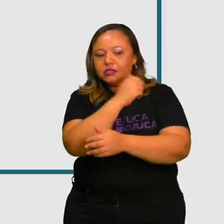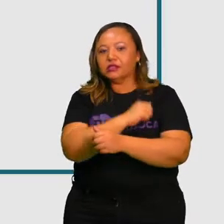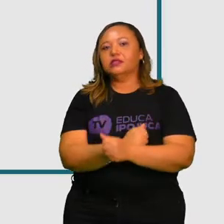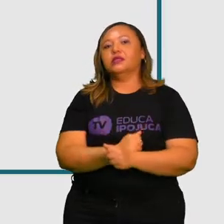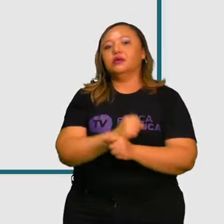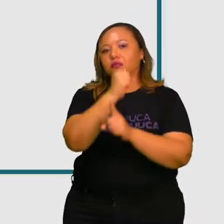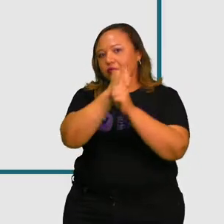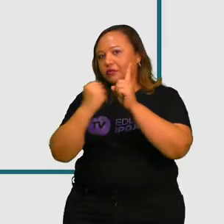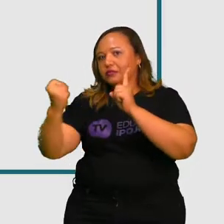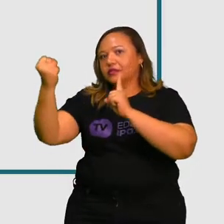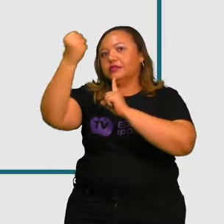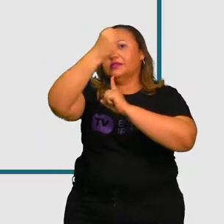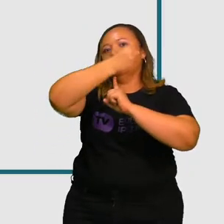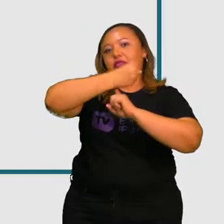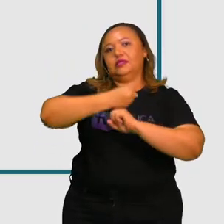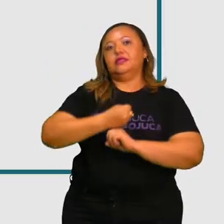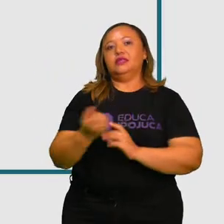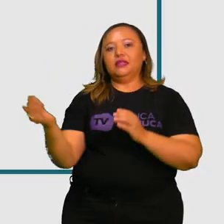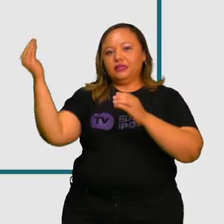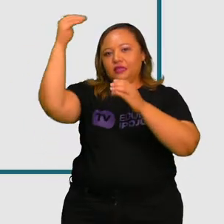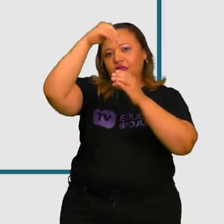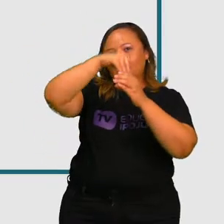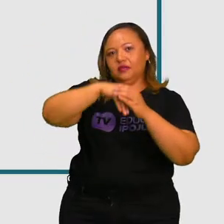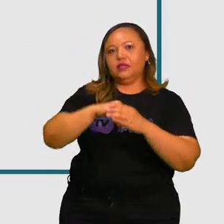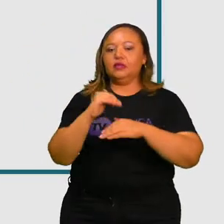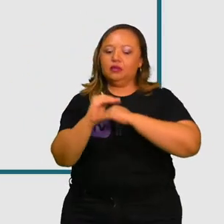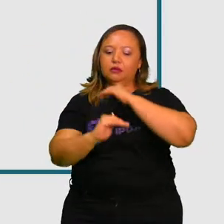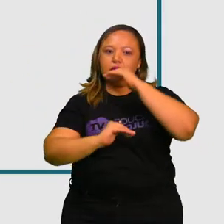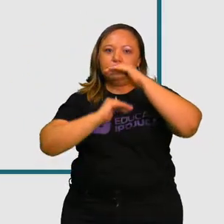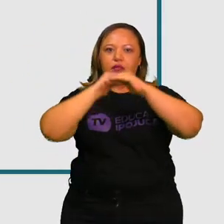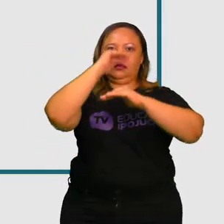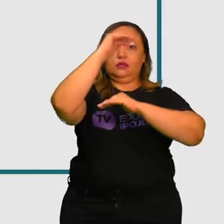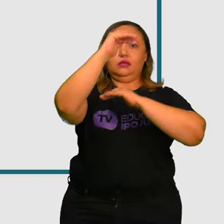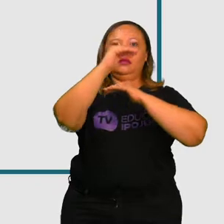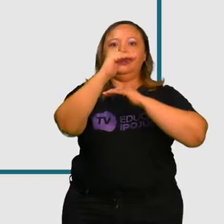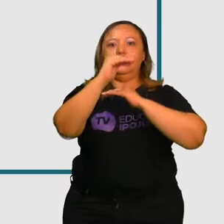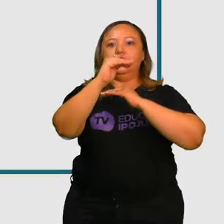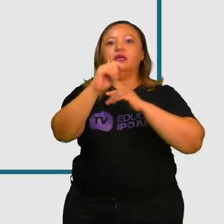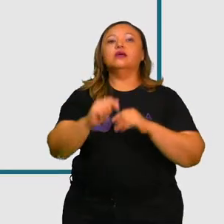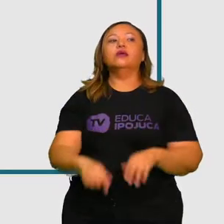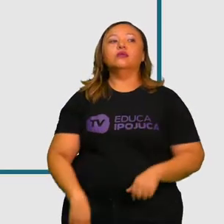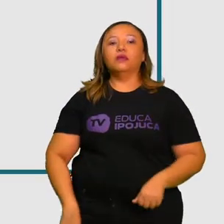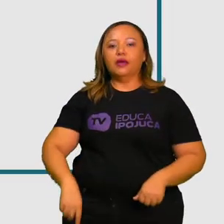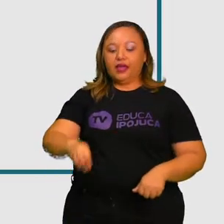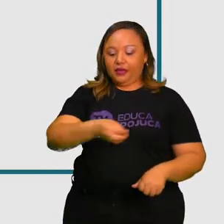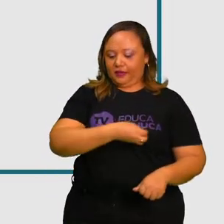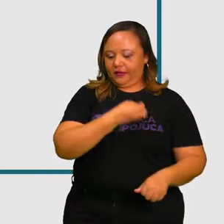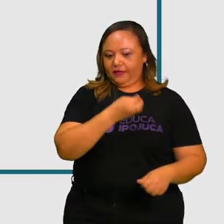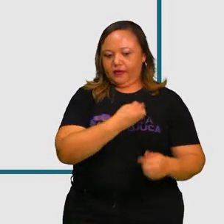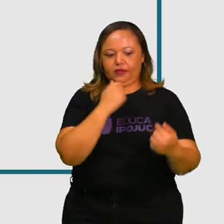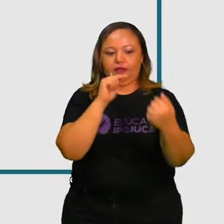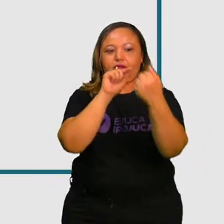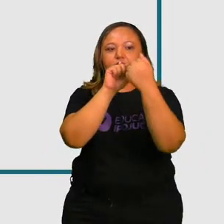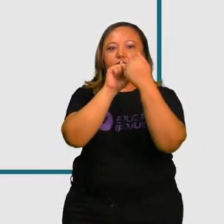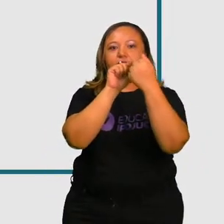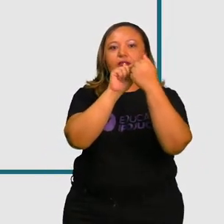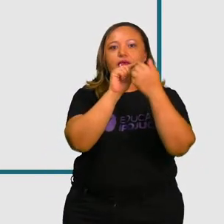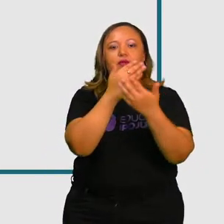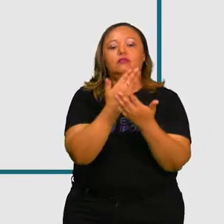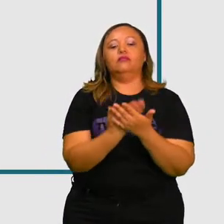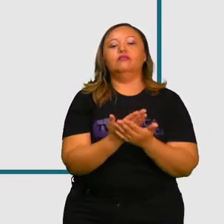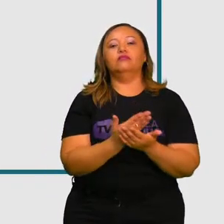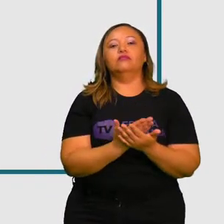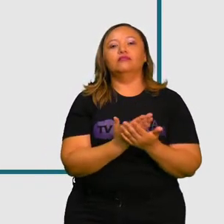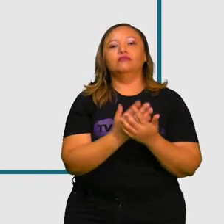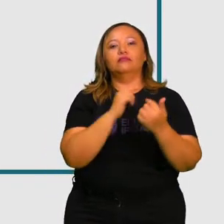social, é desenvolvimento. Não é a preparação para a vida, é a própria vida. Educação